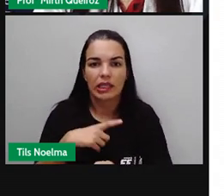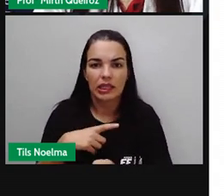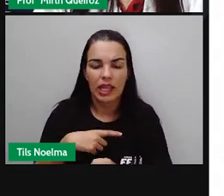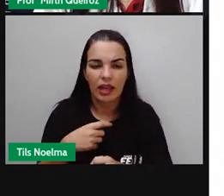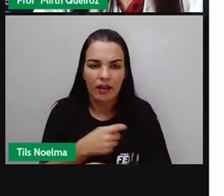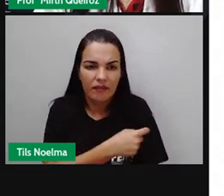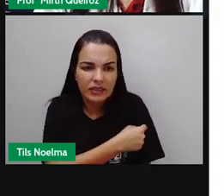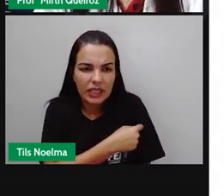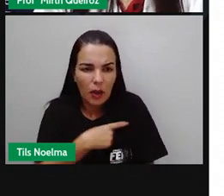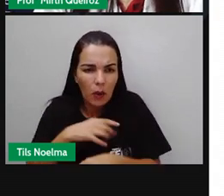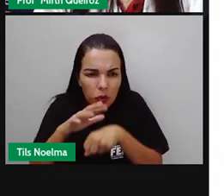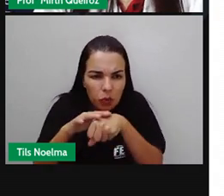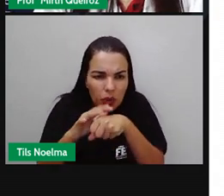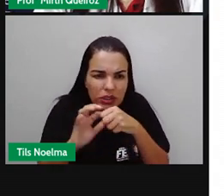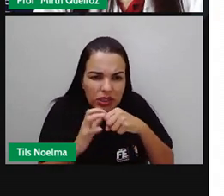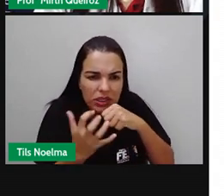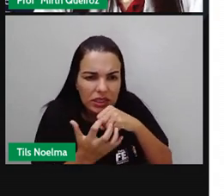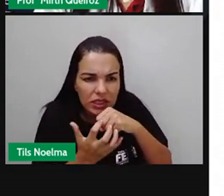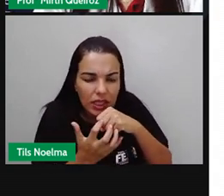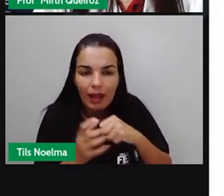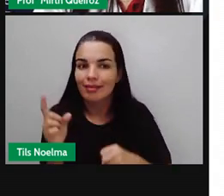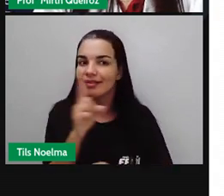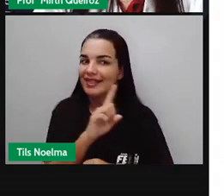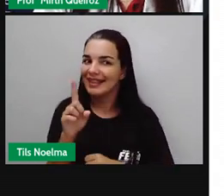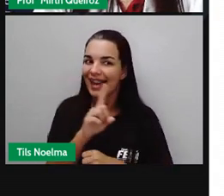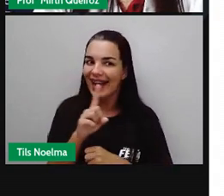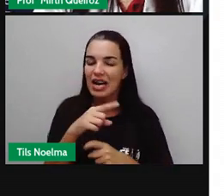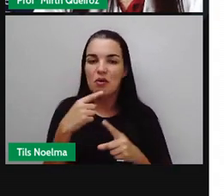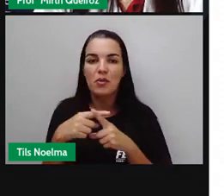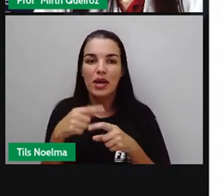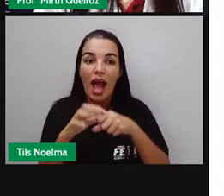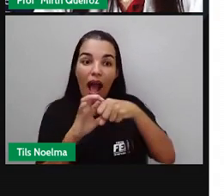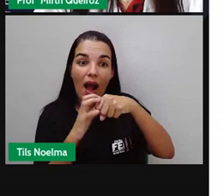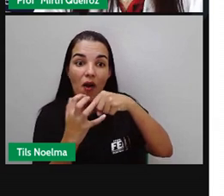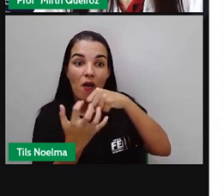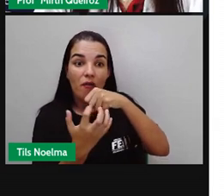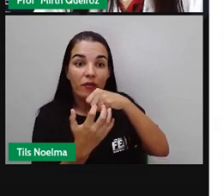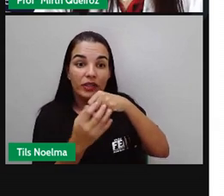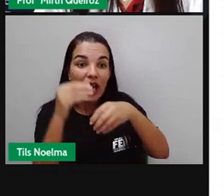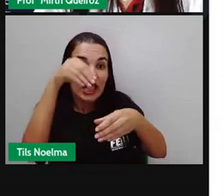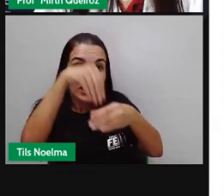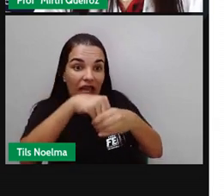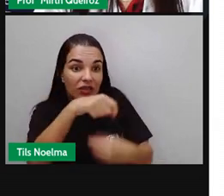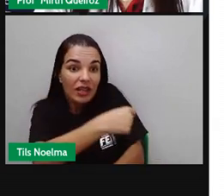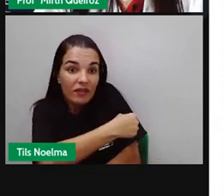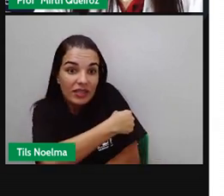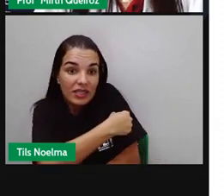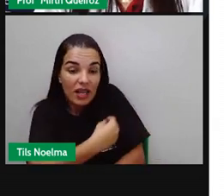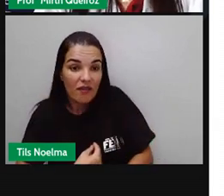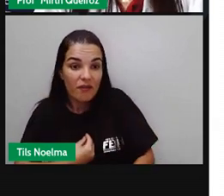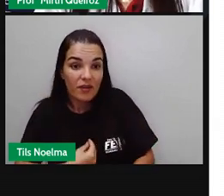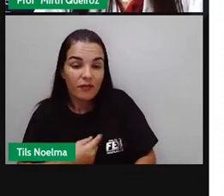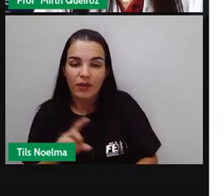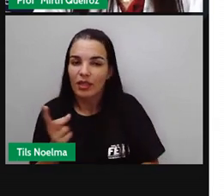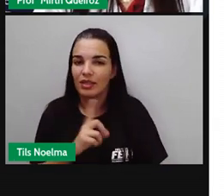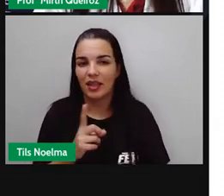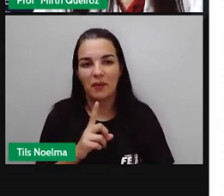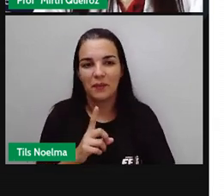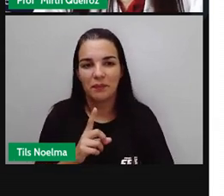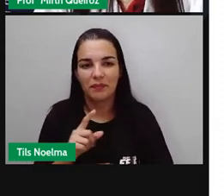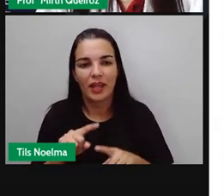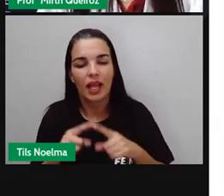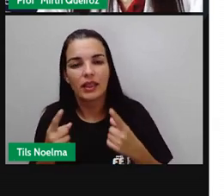A vacina não contém um vírus vivo, portanto é impossível ser infectado com o coronavírus